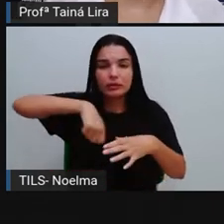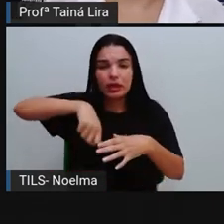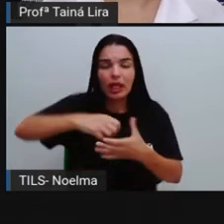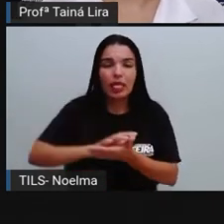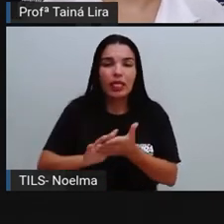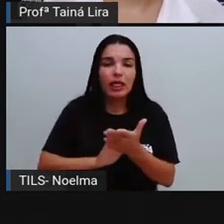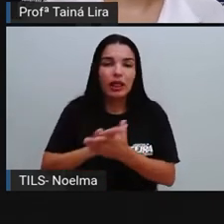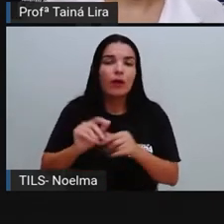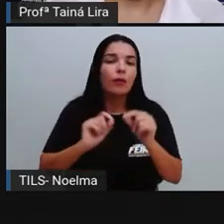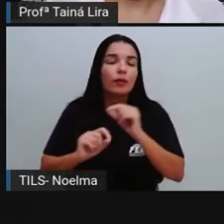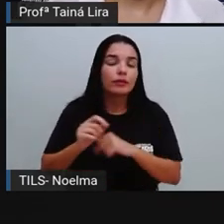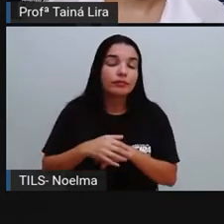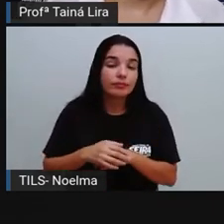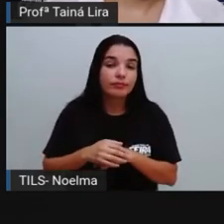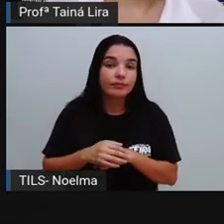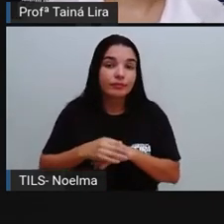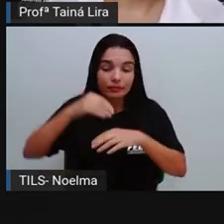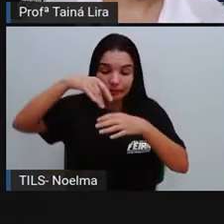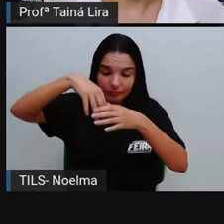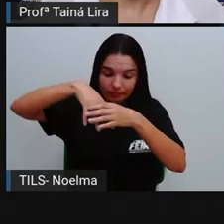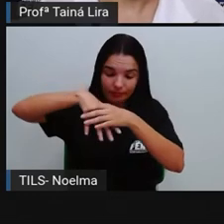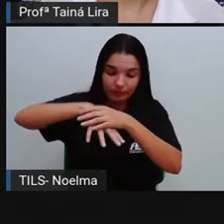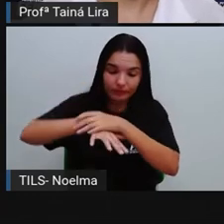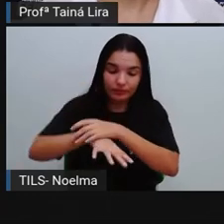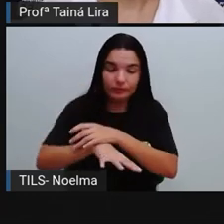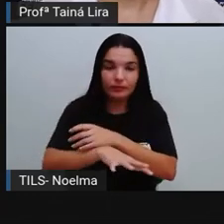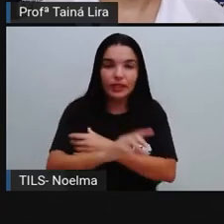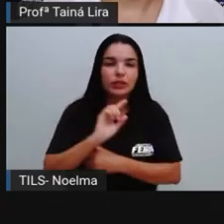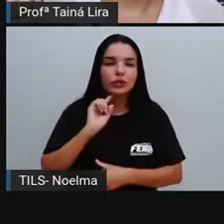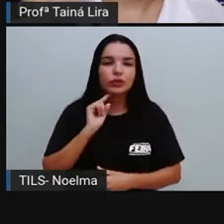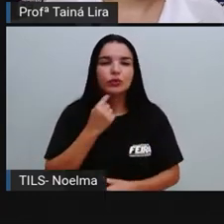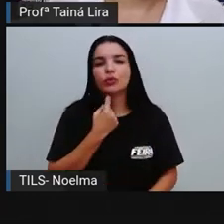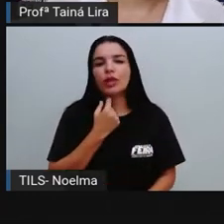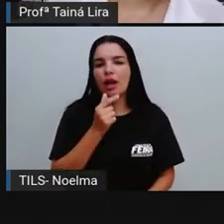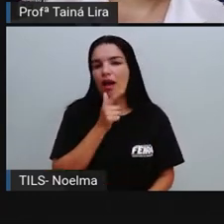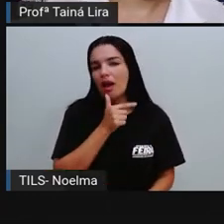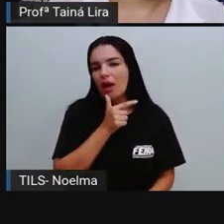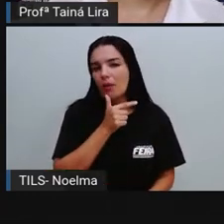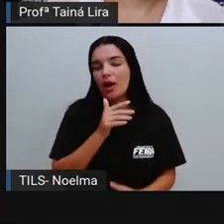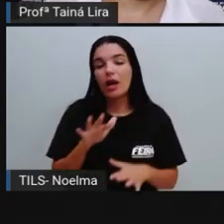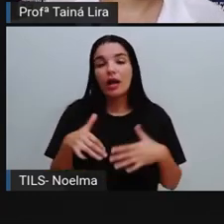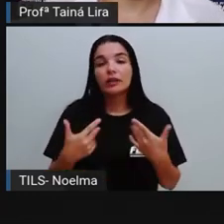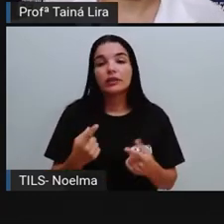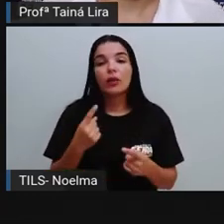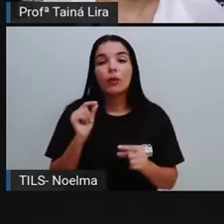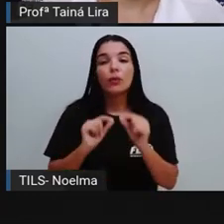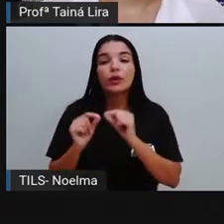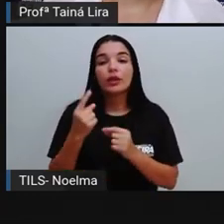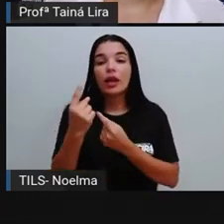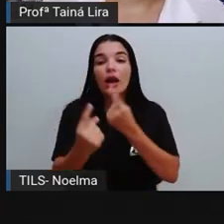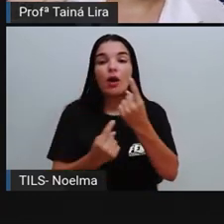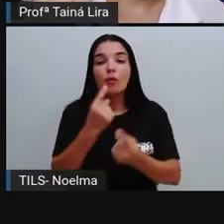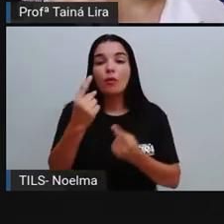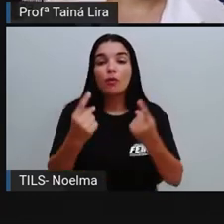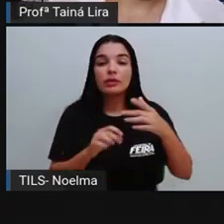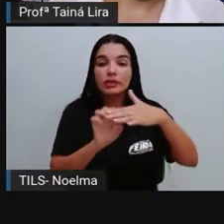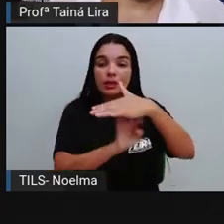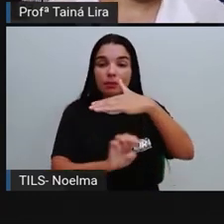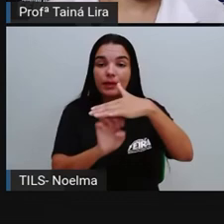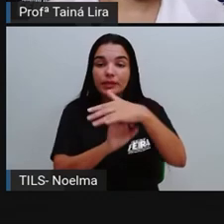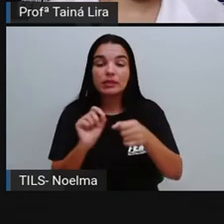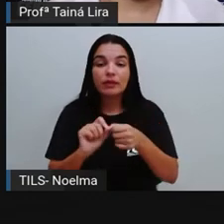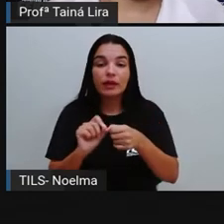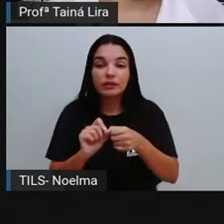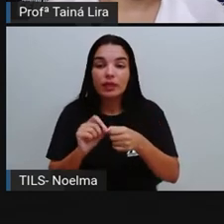esgoto e vai ali poluir a água. Então, o que é algumas empresas fazem? Elas recolhem, né?